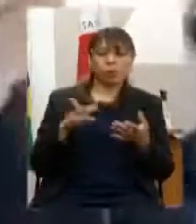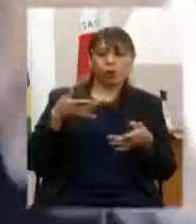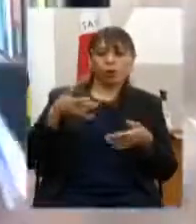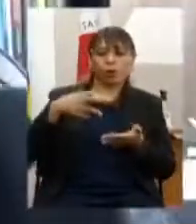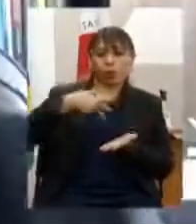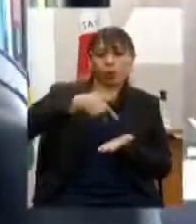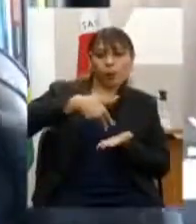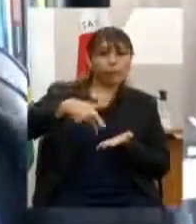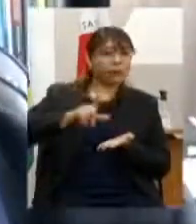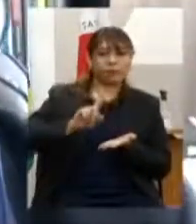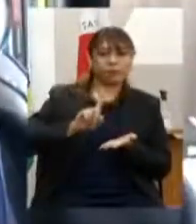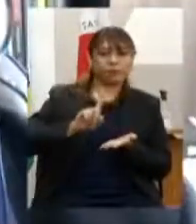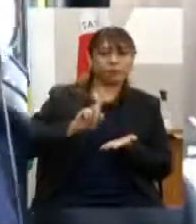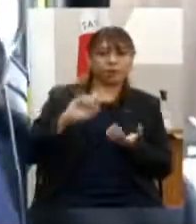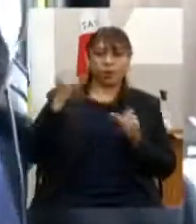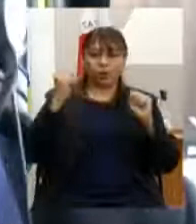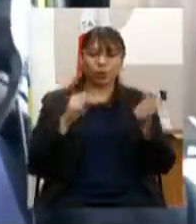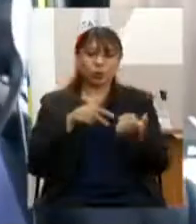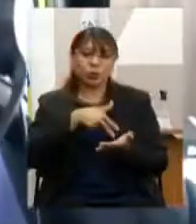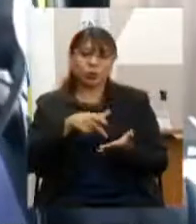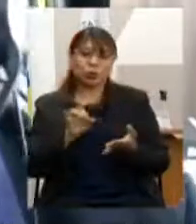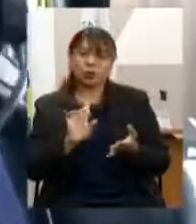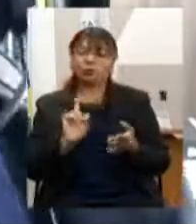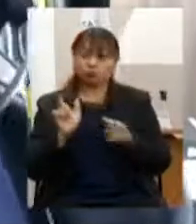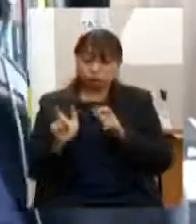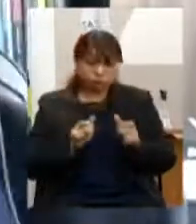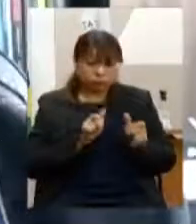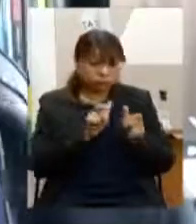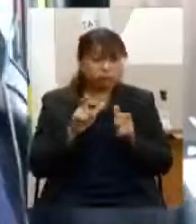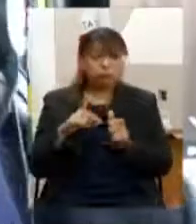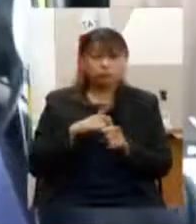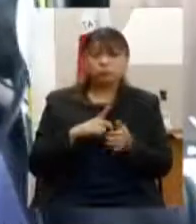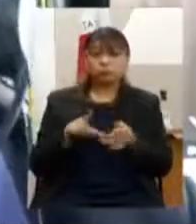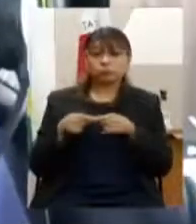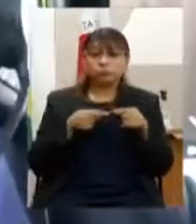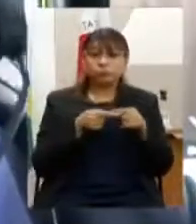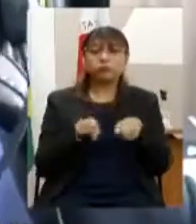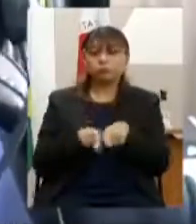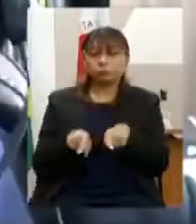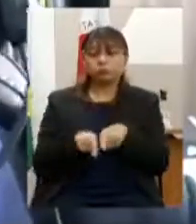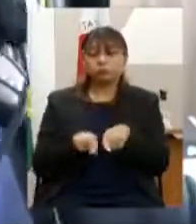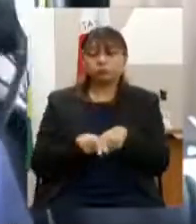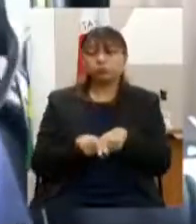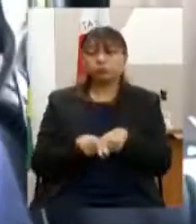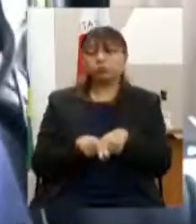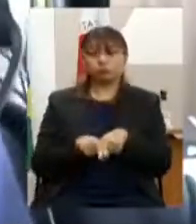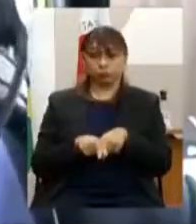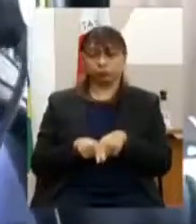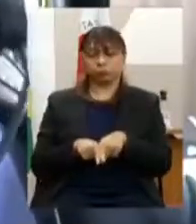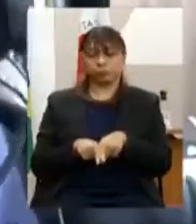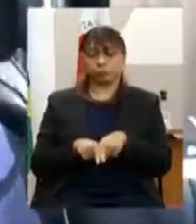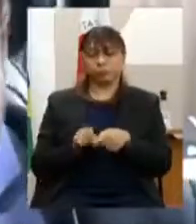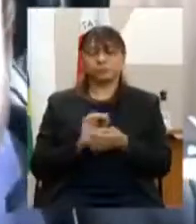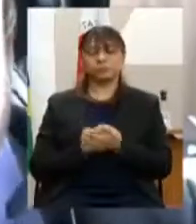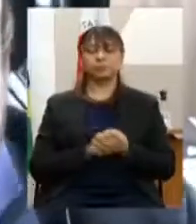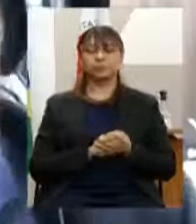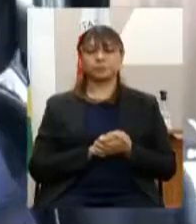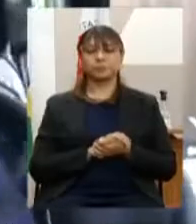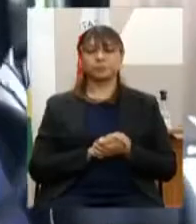do processo industrial mas modas locais e que ganham uma diferente completamente diferente em seus vários aspectos